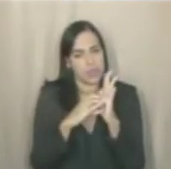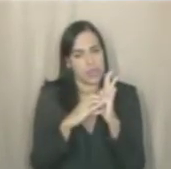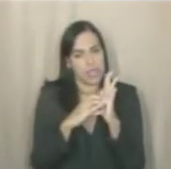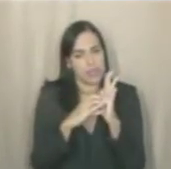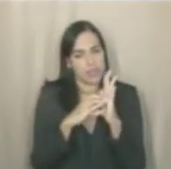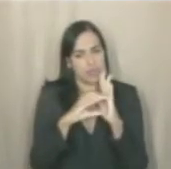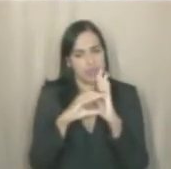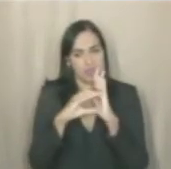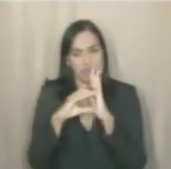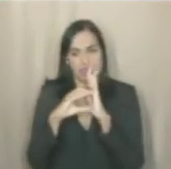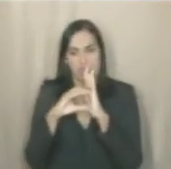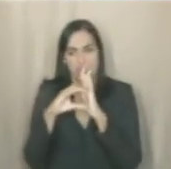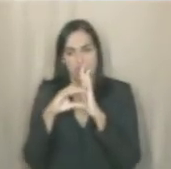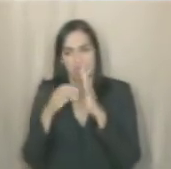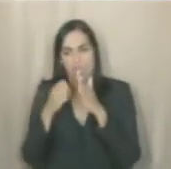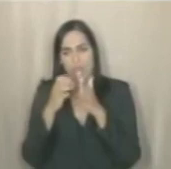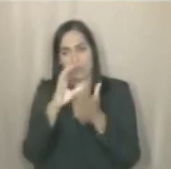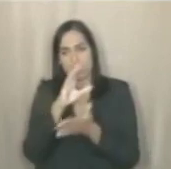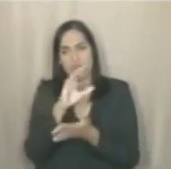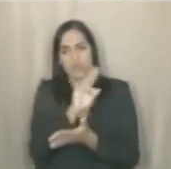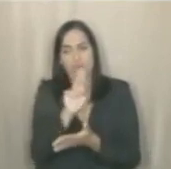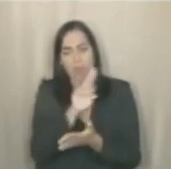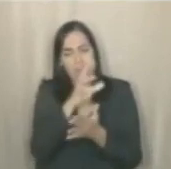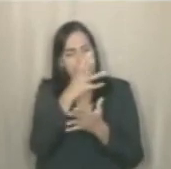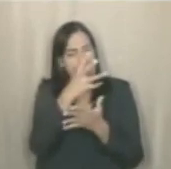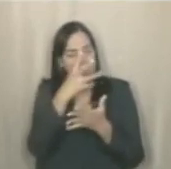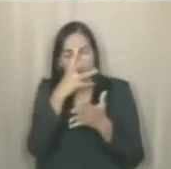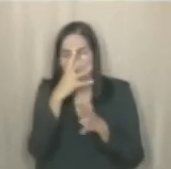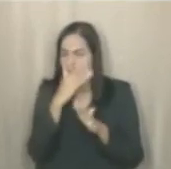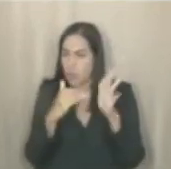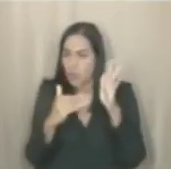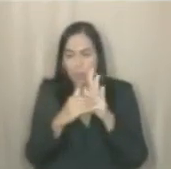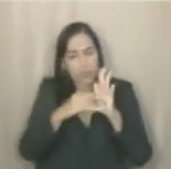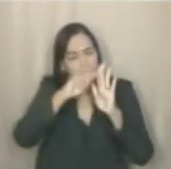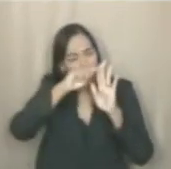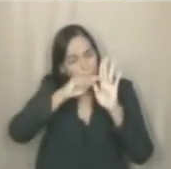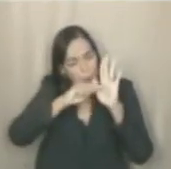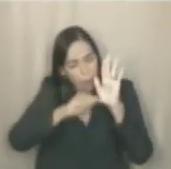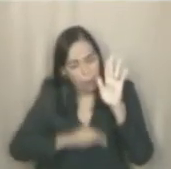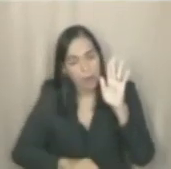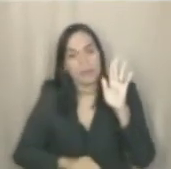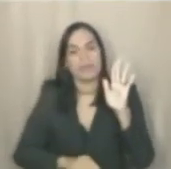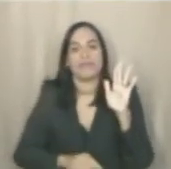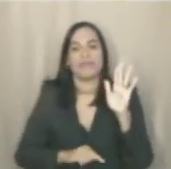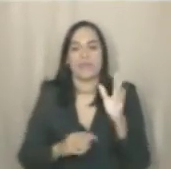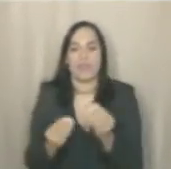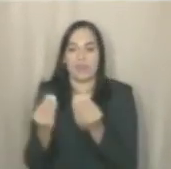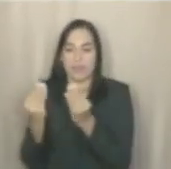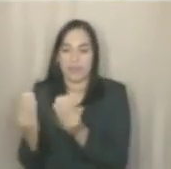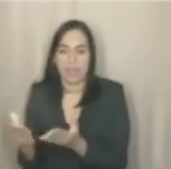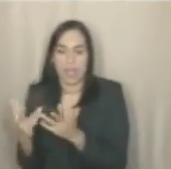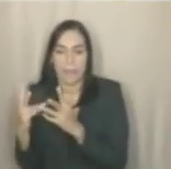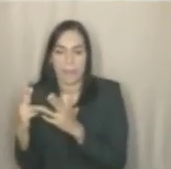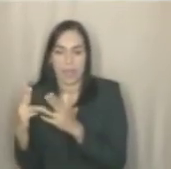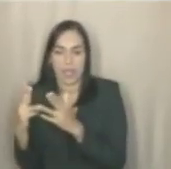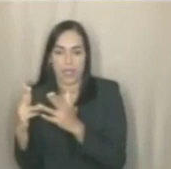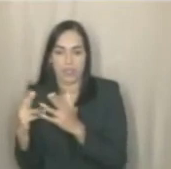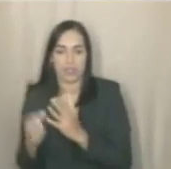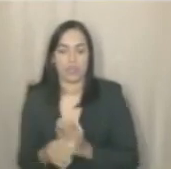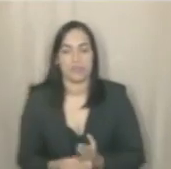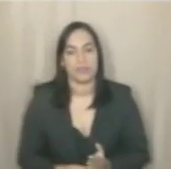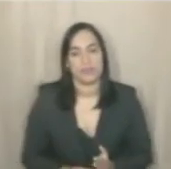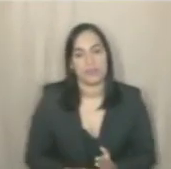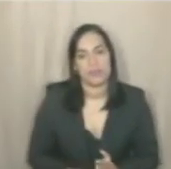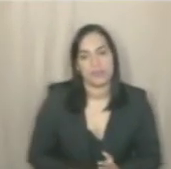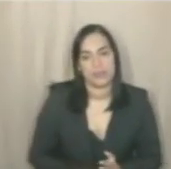se quando você puxa a ficha não sai tudo dela ali? Sai tudo. Tudo. E passa para a Caixa Econômica Federal. Eu quero perguntar aqui se alguém aqui